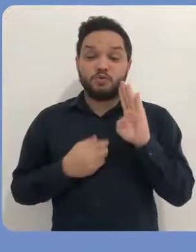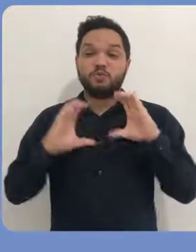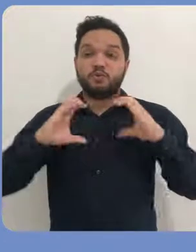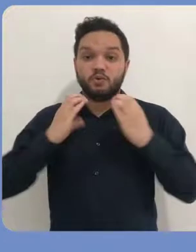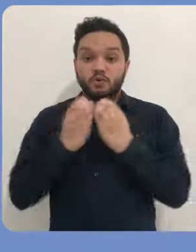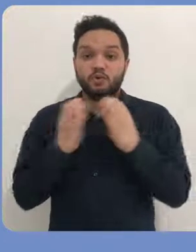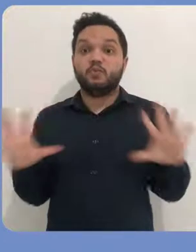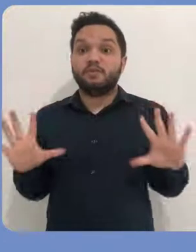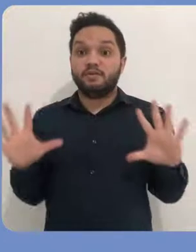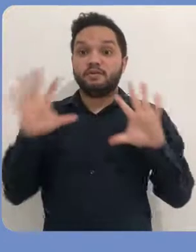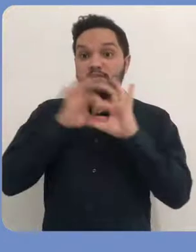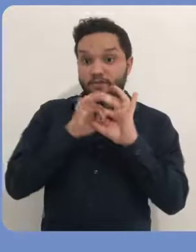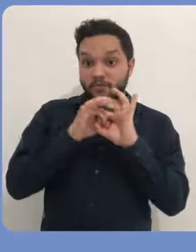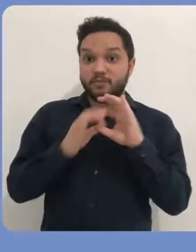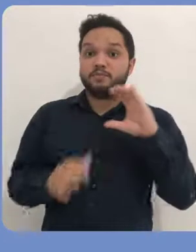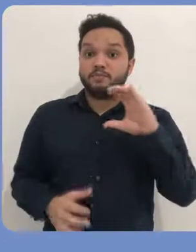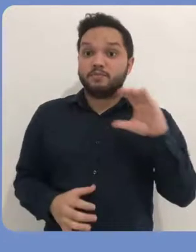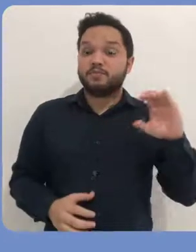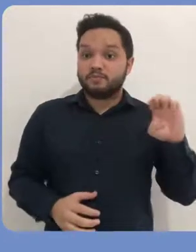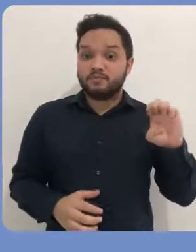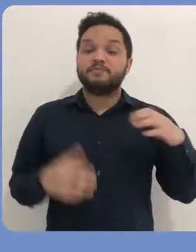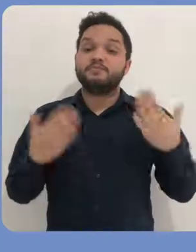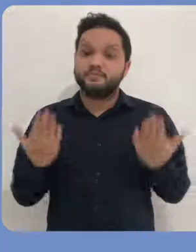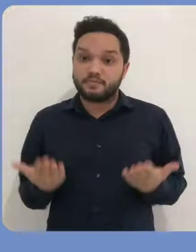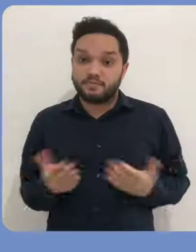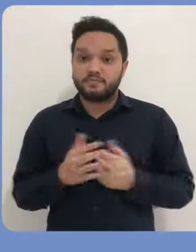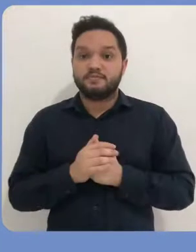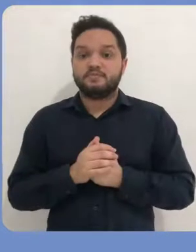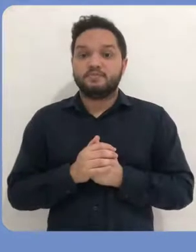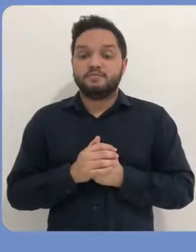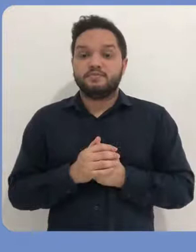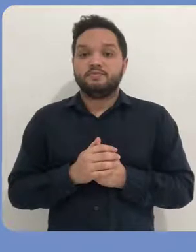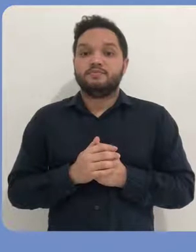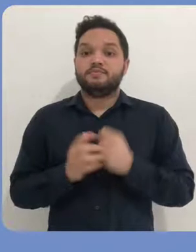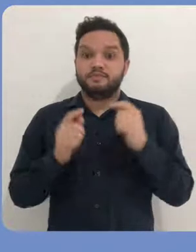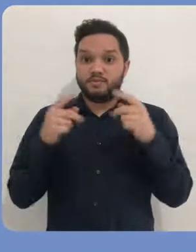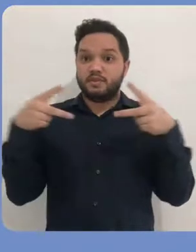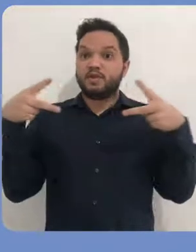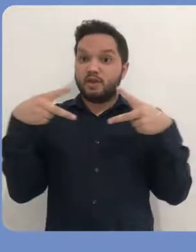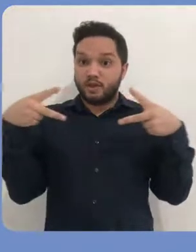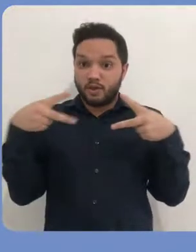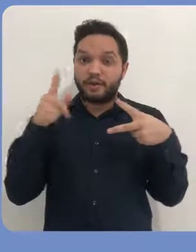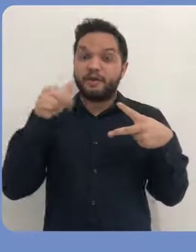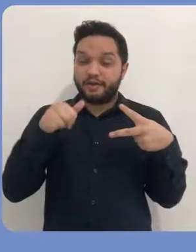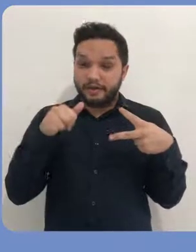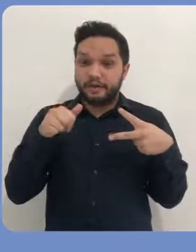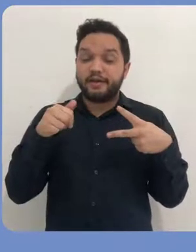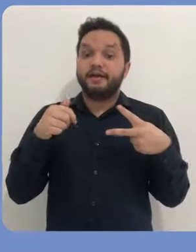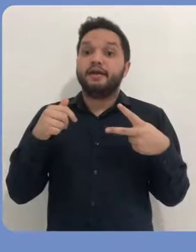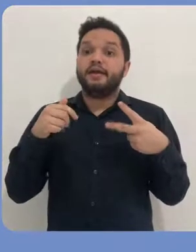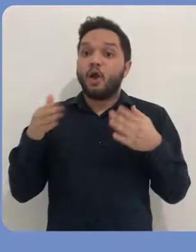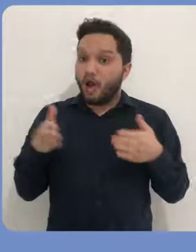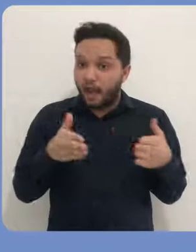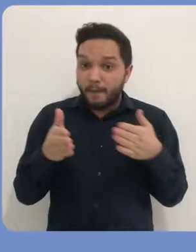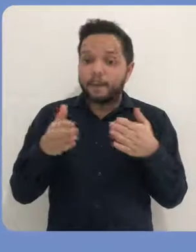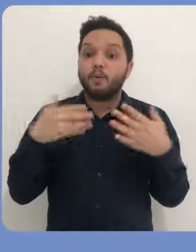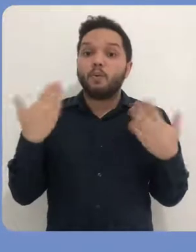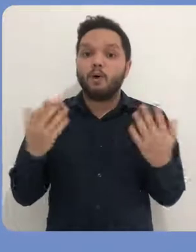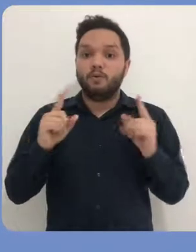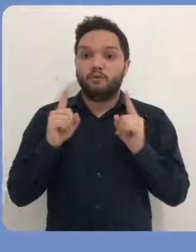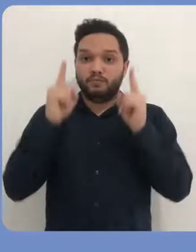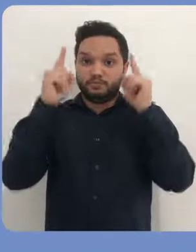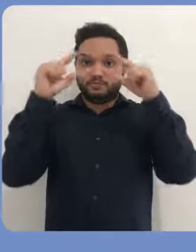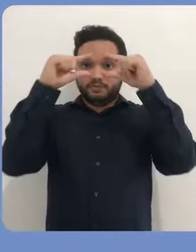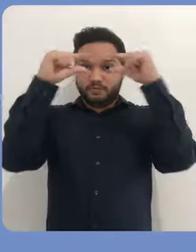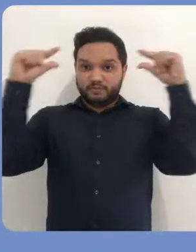esteja vinculada à subcomunidade CCE. Então, este é o caminho que eu preciso percorrer e o link que eu devo